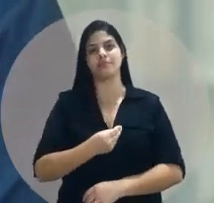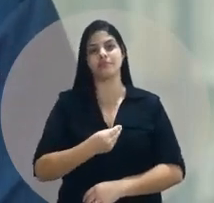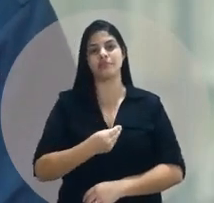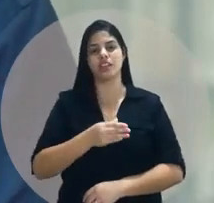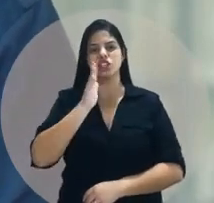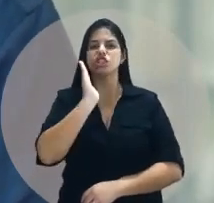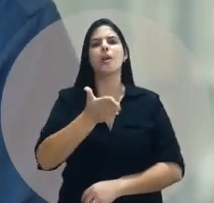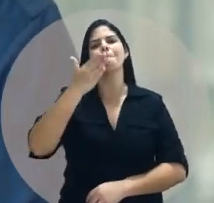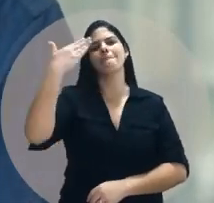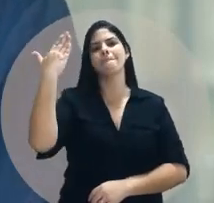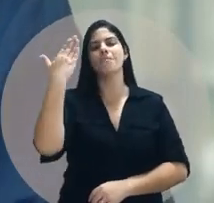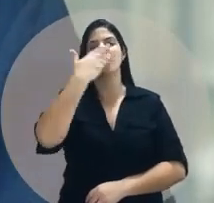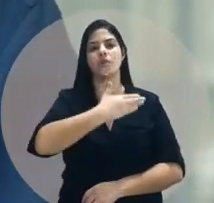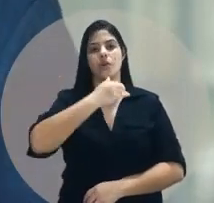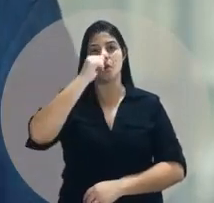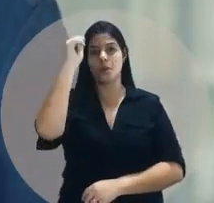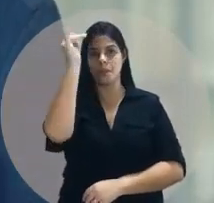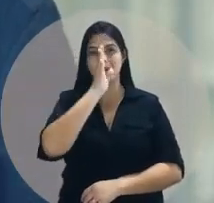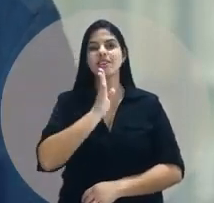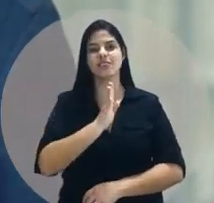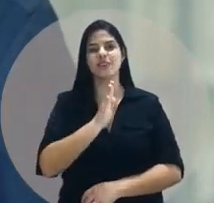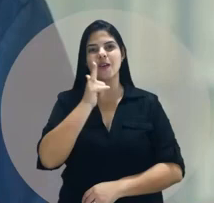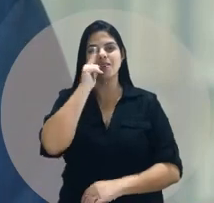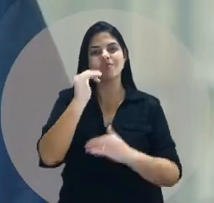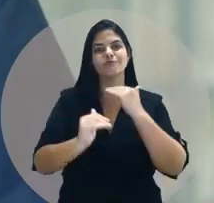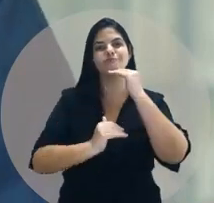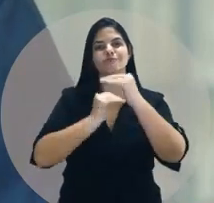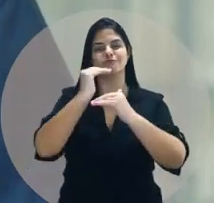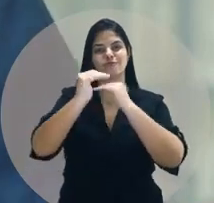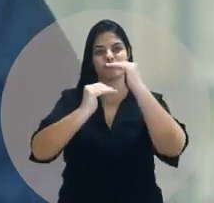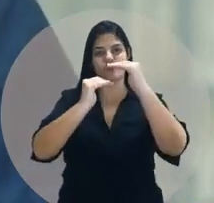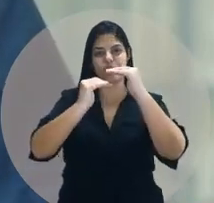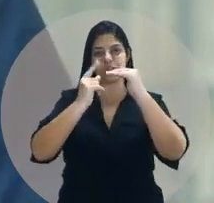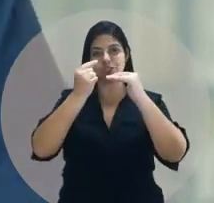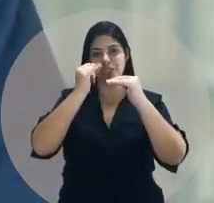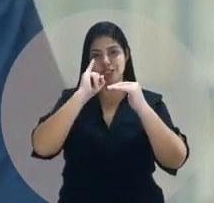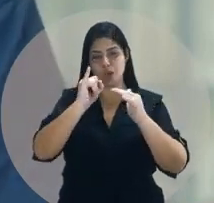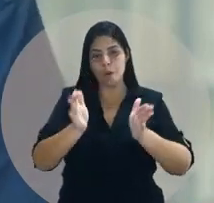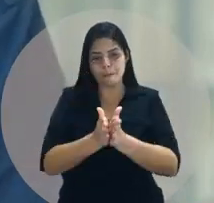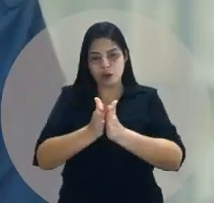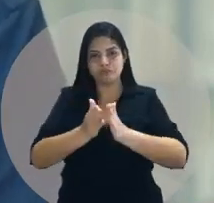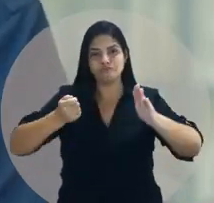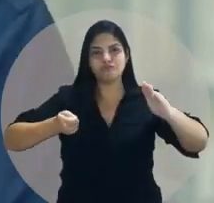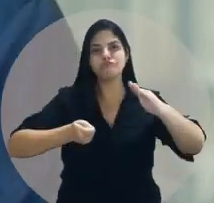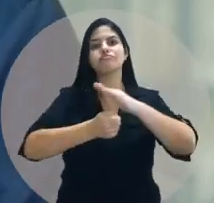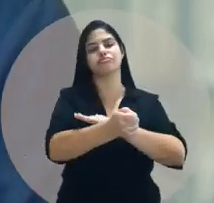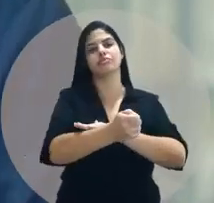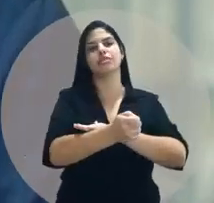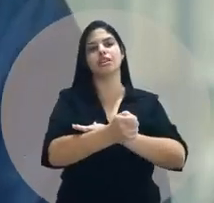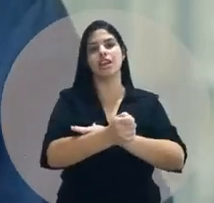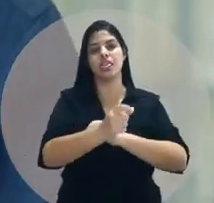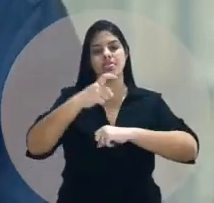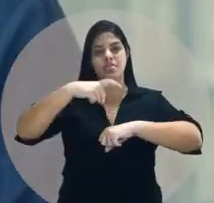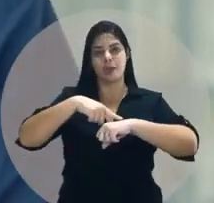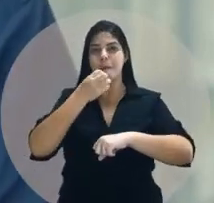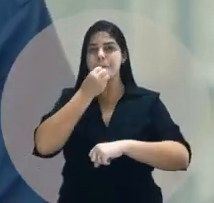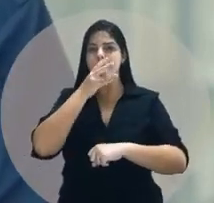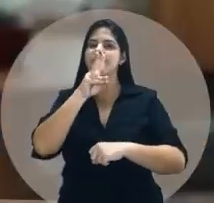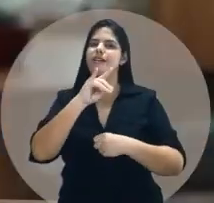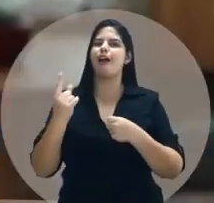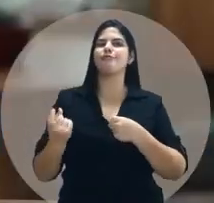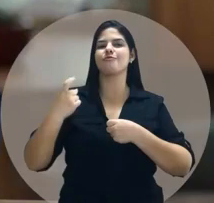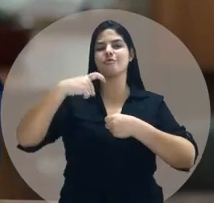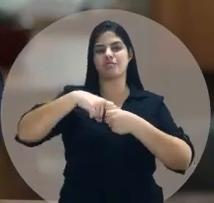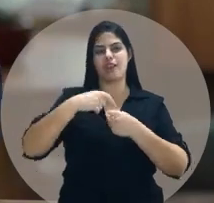já provamos que o Brasil dá certo quando a gente coloca o pobre no orçamento. Esse tempo bom vai voltar.